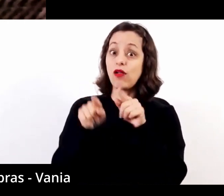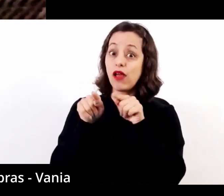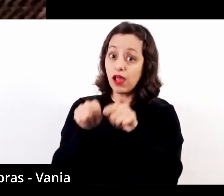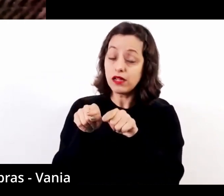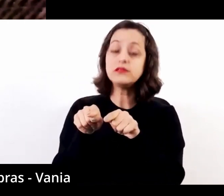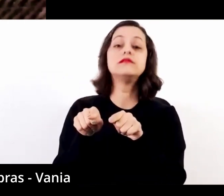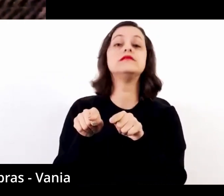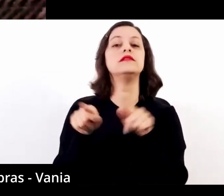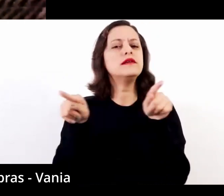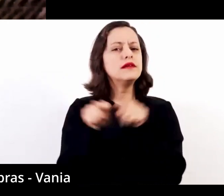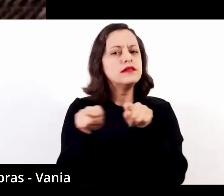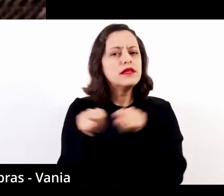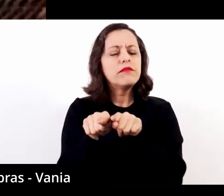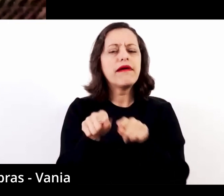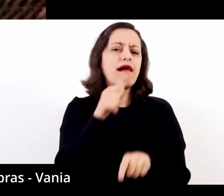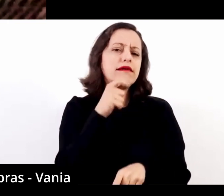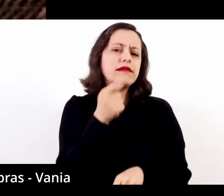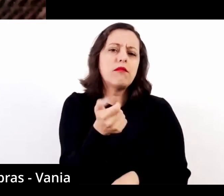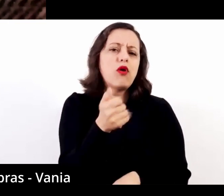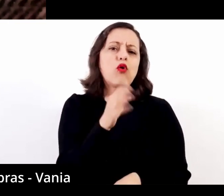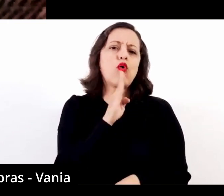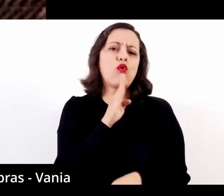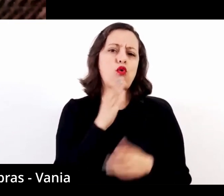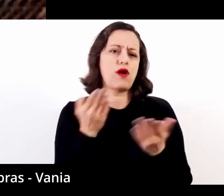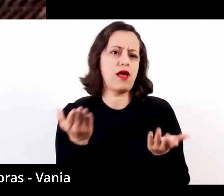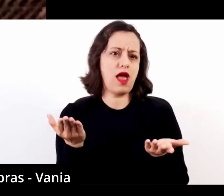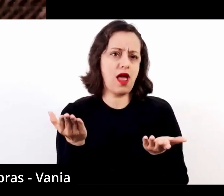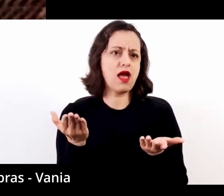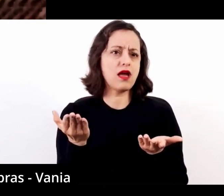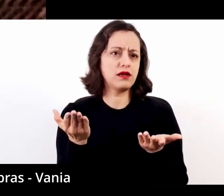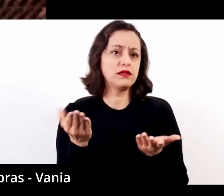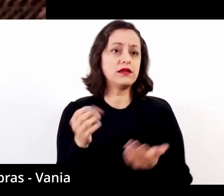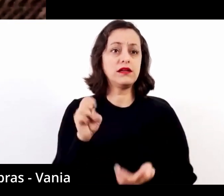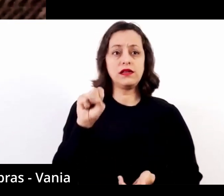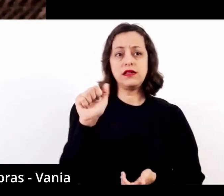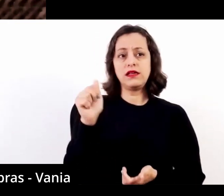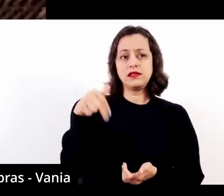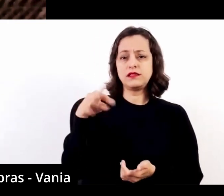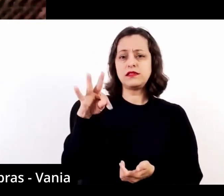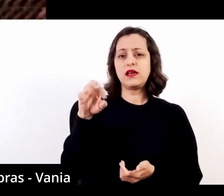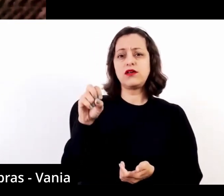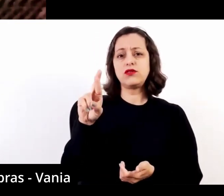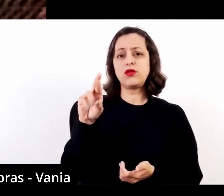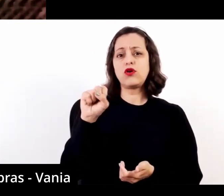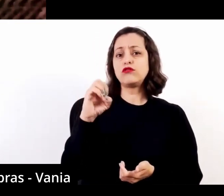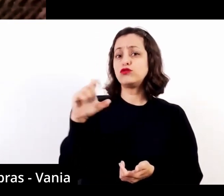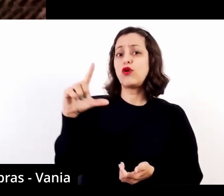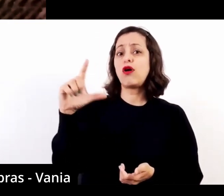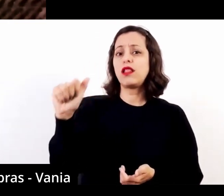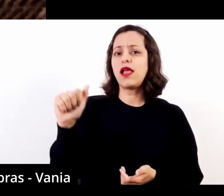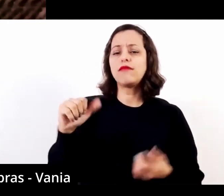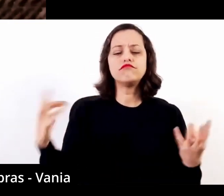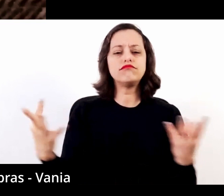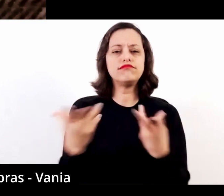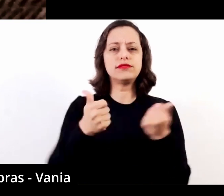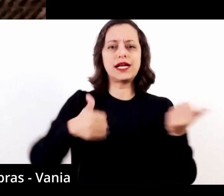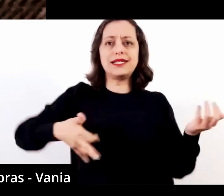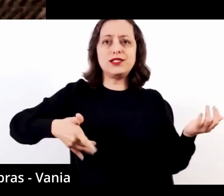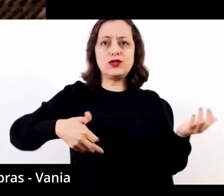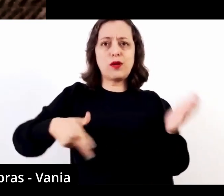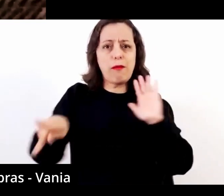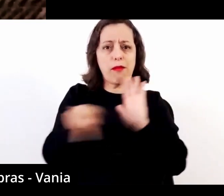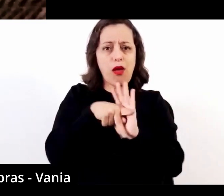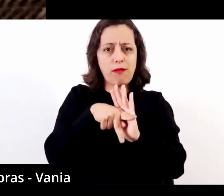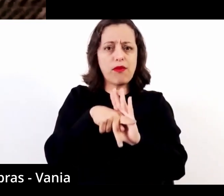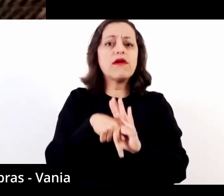E a, ainda pouco conhecida, Sonata IV, do Santórsola, também é uma obra-prima do instrumento. E,